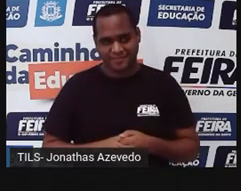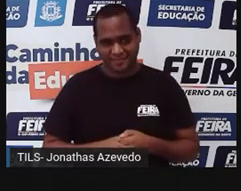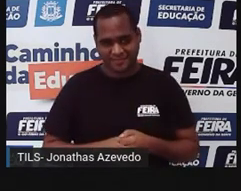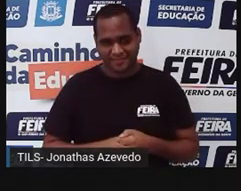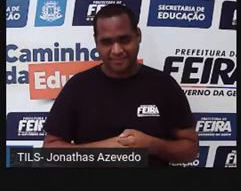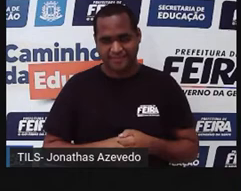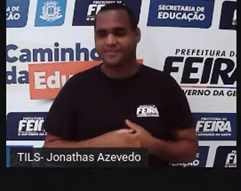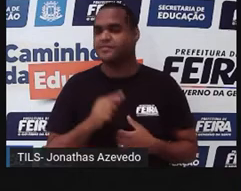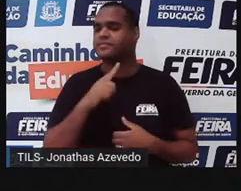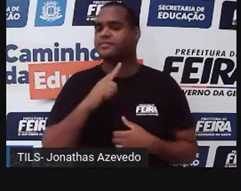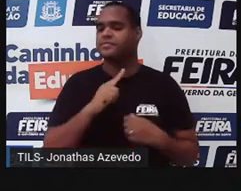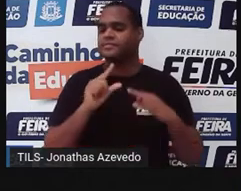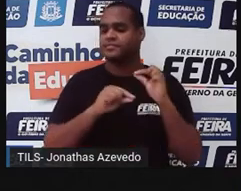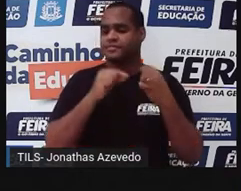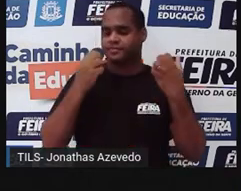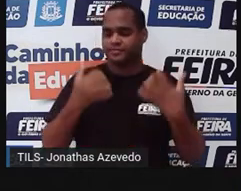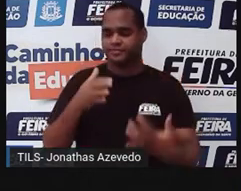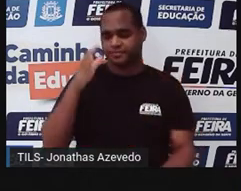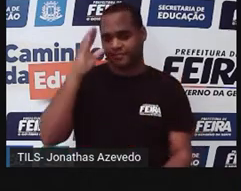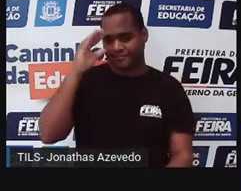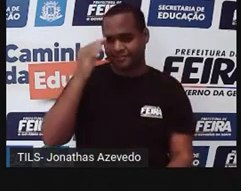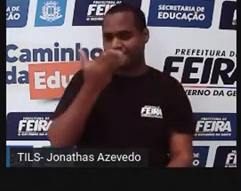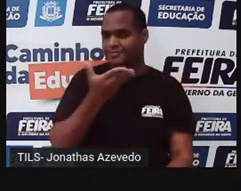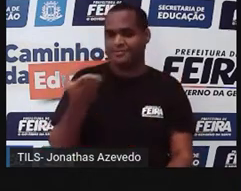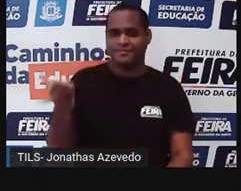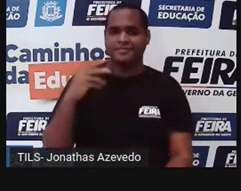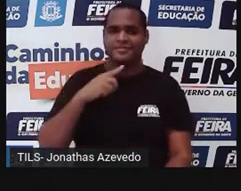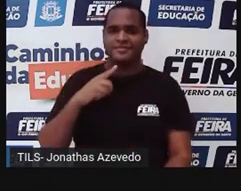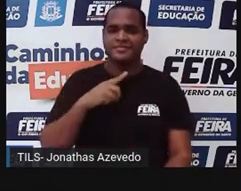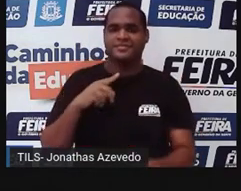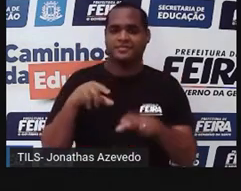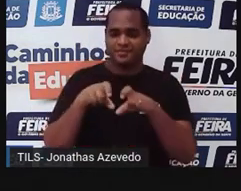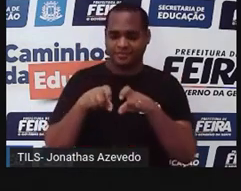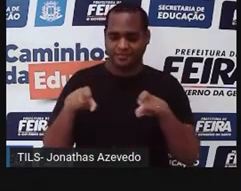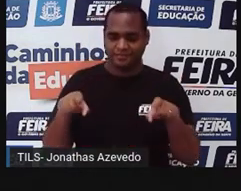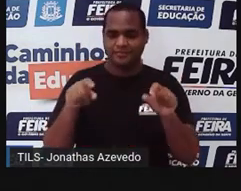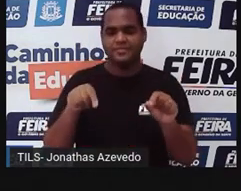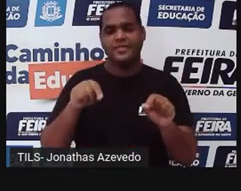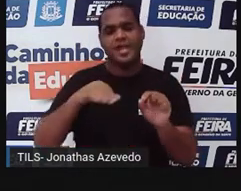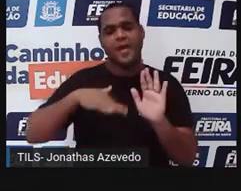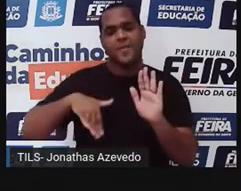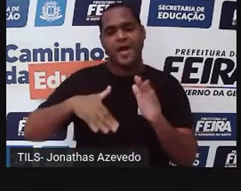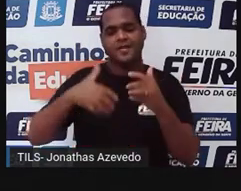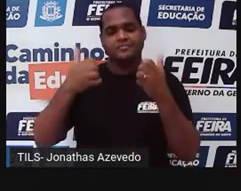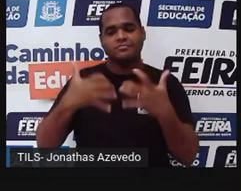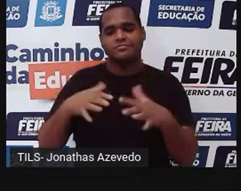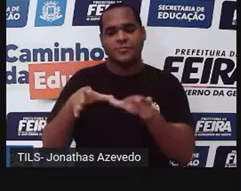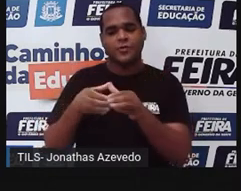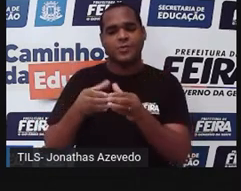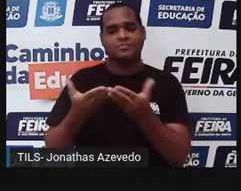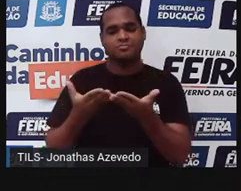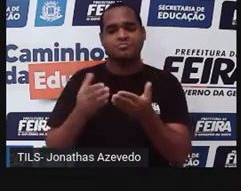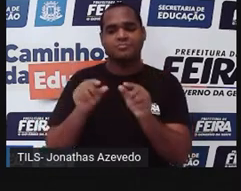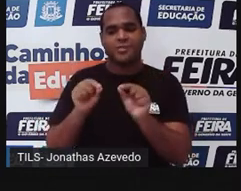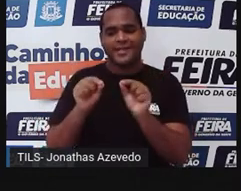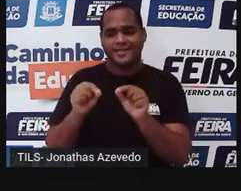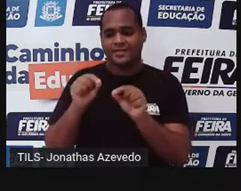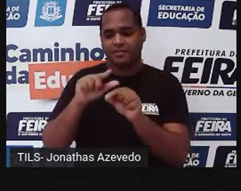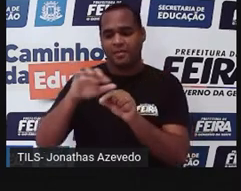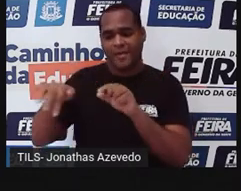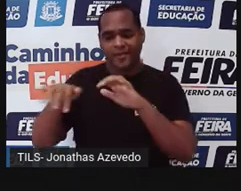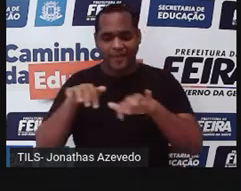E tem uma curiosidade aí pra vocês. Os pepintos do mar, que estão lá no grupo dos holoturoides, quando eles se sentem